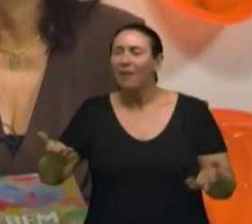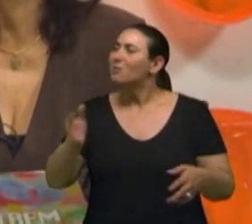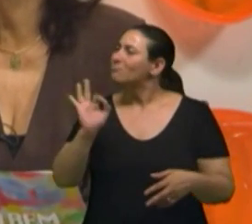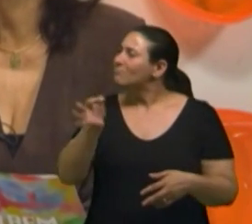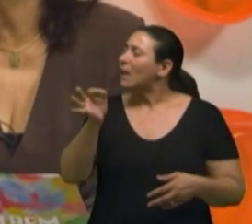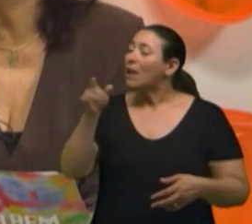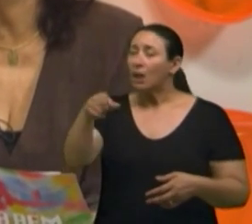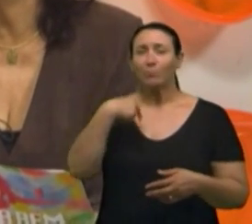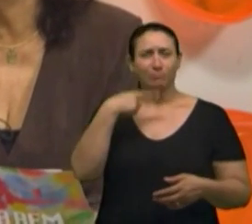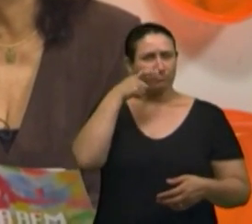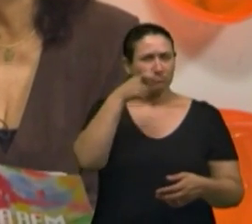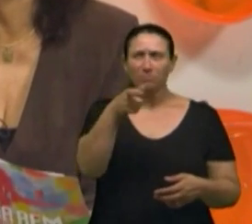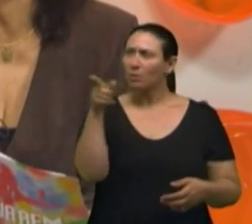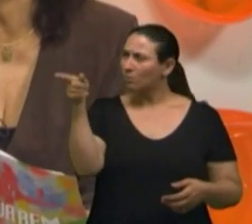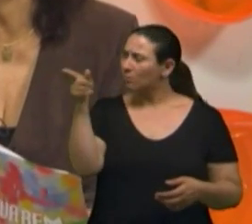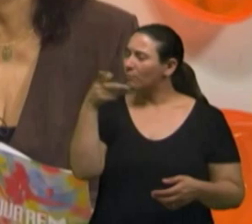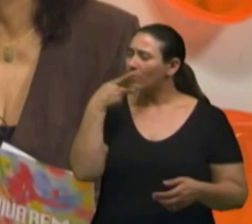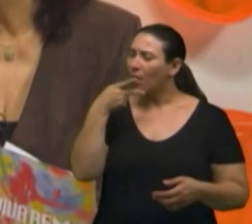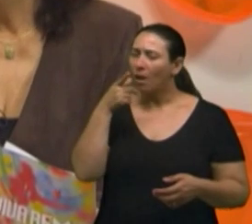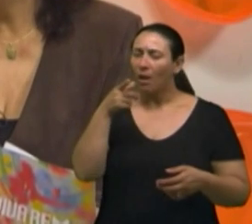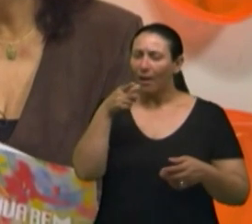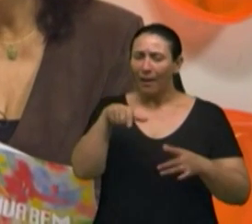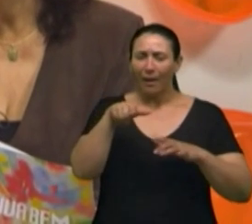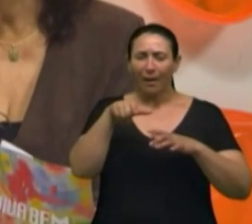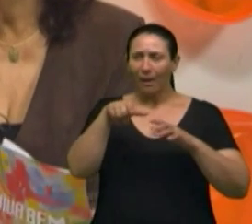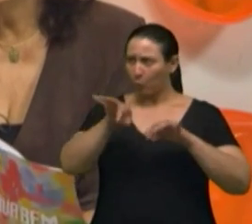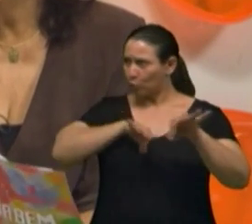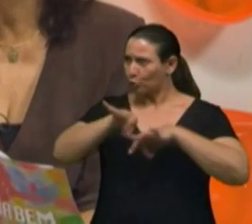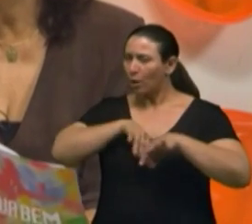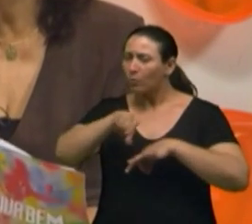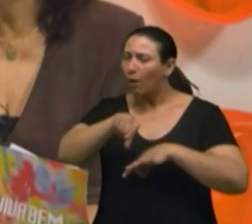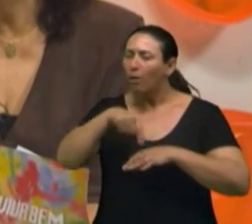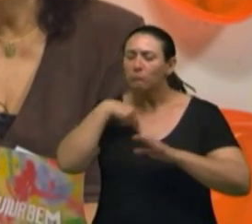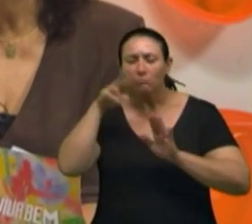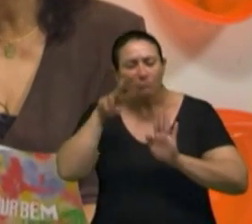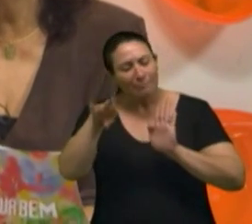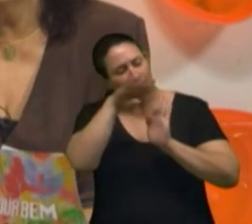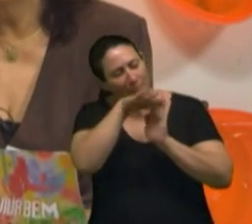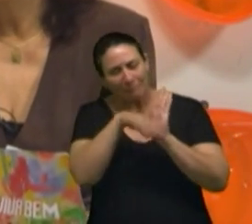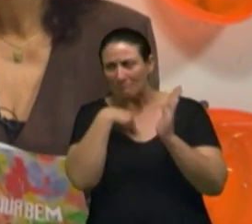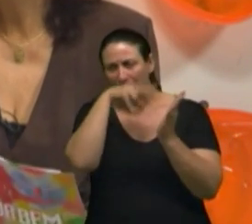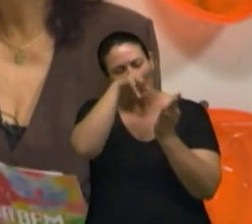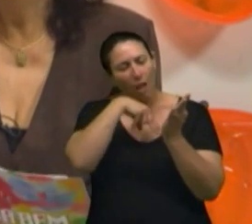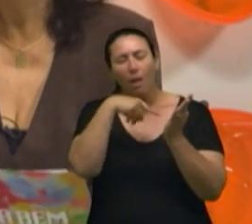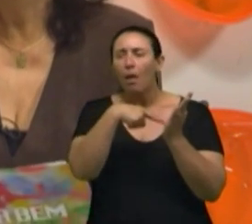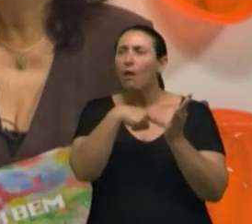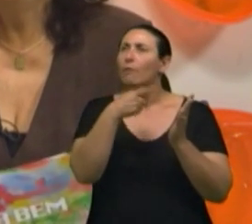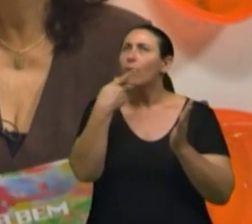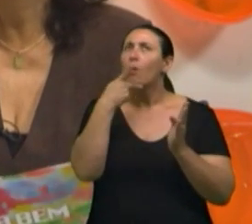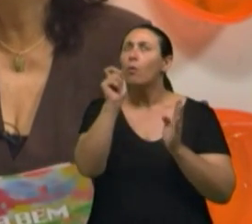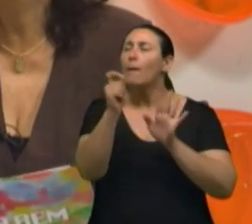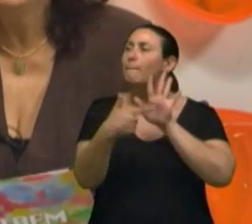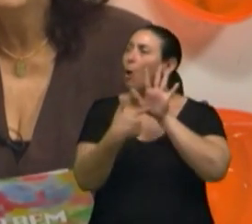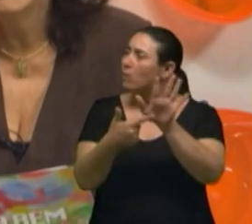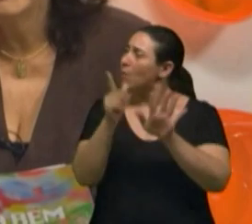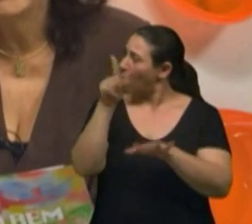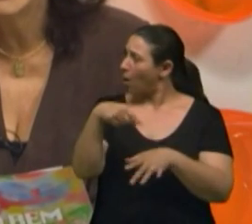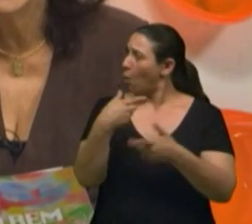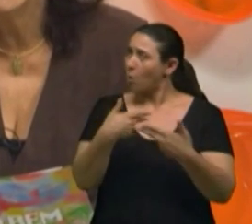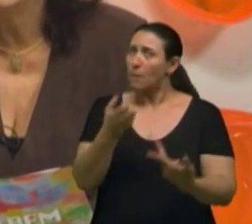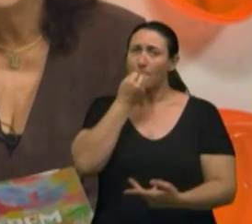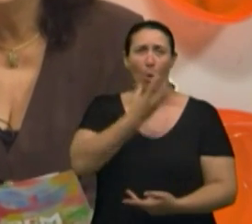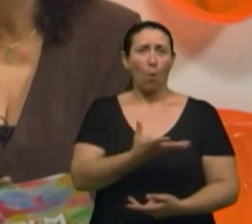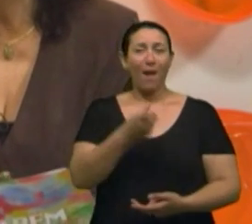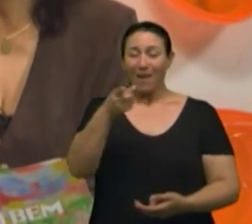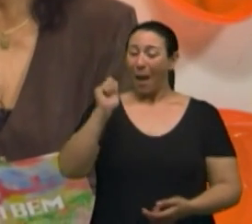o que me chama atenção, assim, pelo que eu conheço do programa, é que na realidade ele te mostra que é um benefício a tua